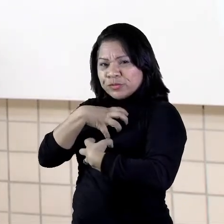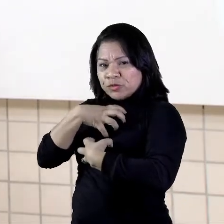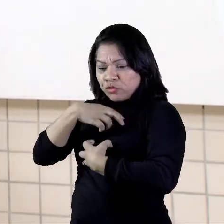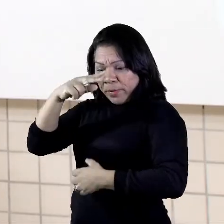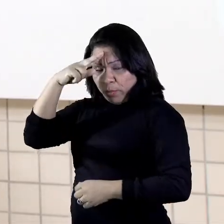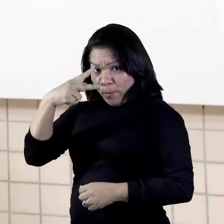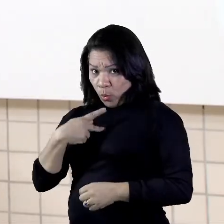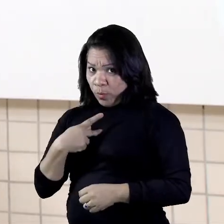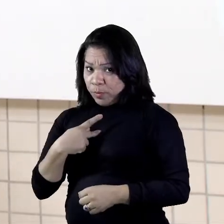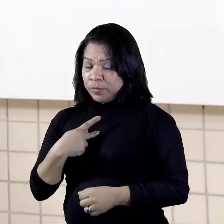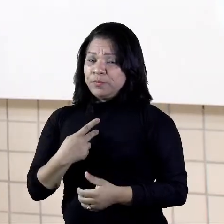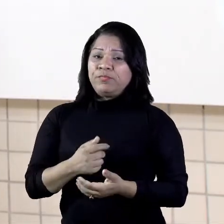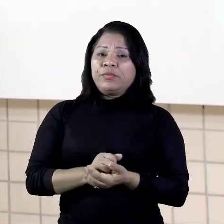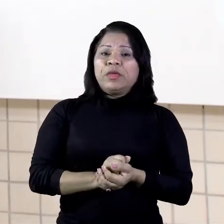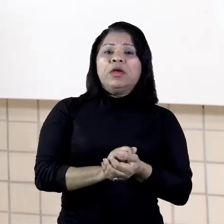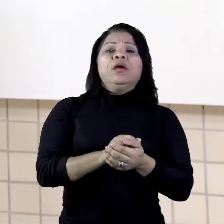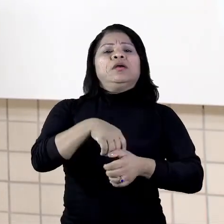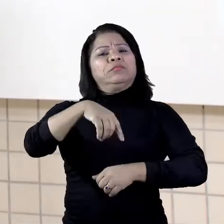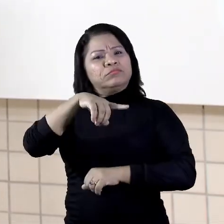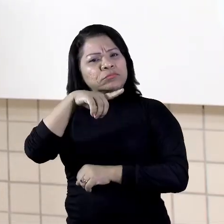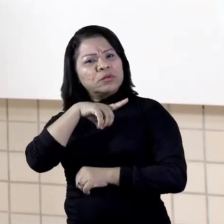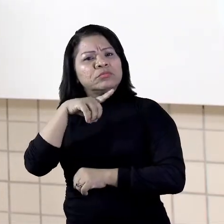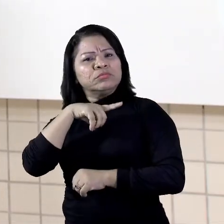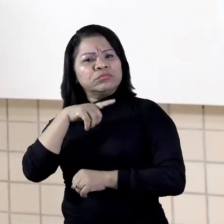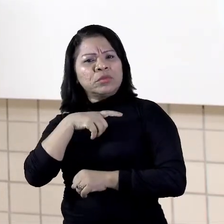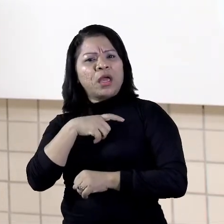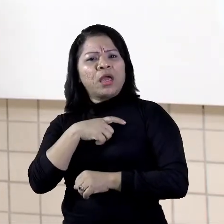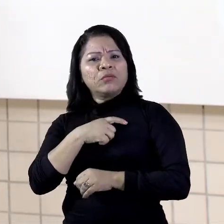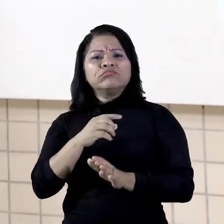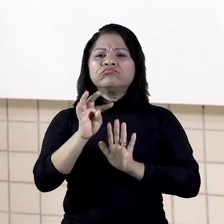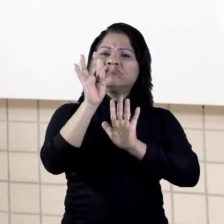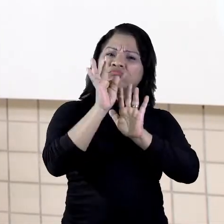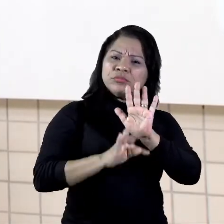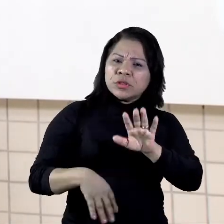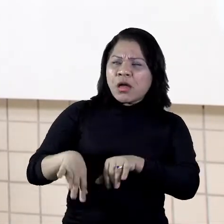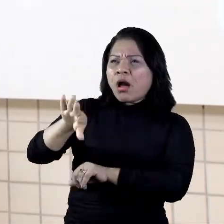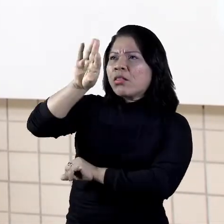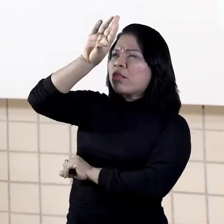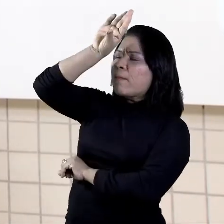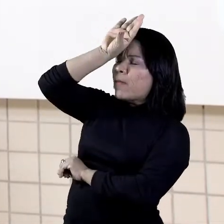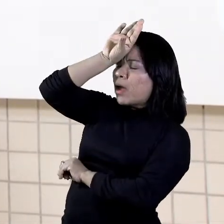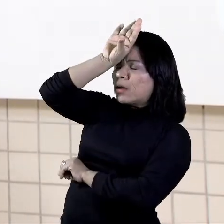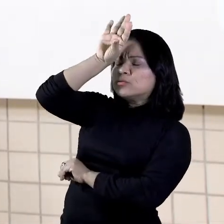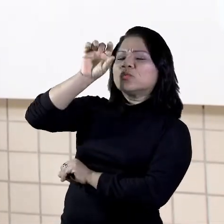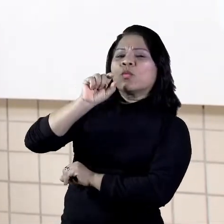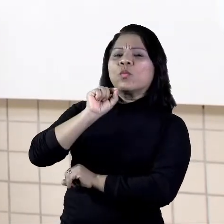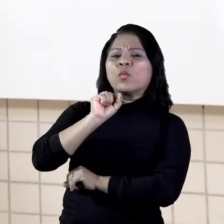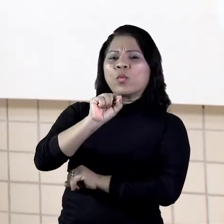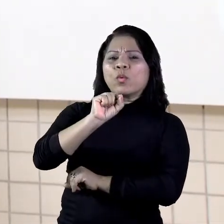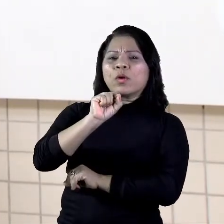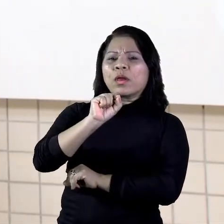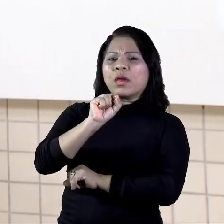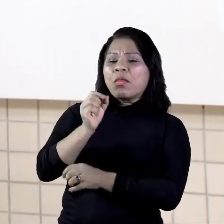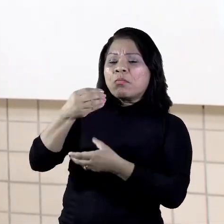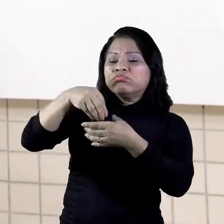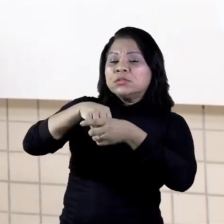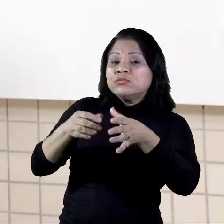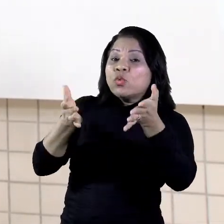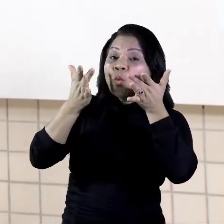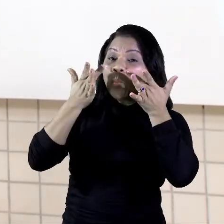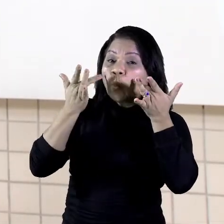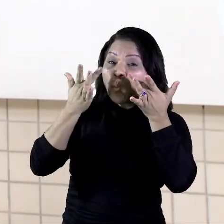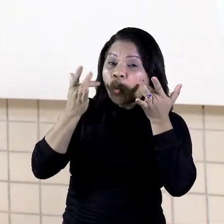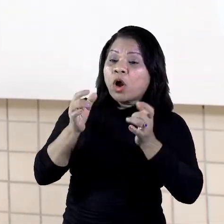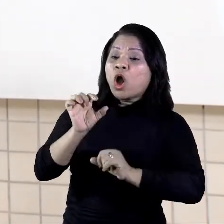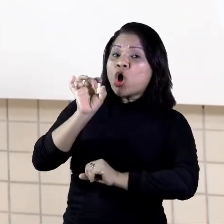Então existe sim texto dramático, colocado lá para o teatro, onde só vai